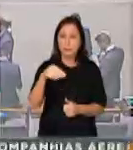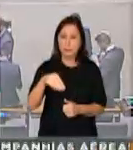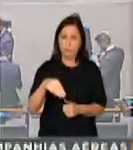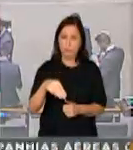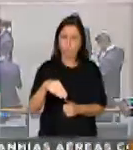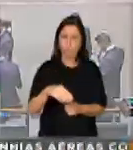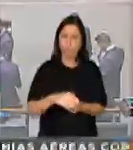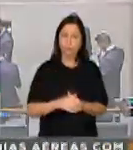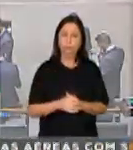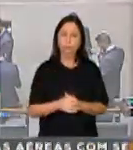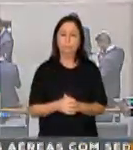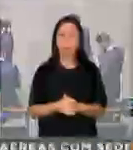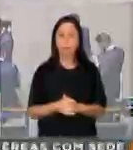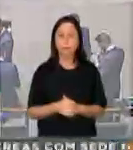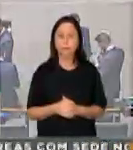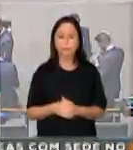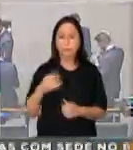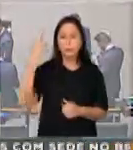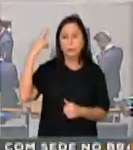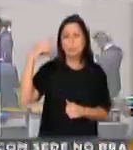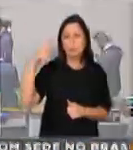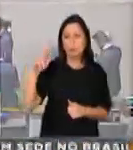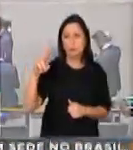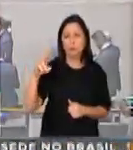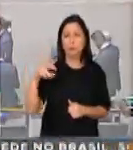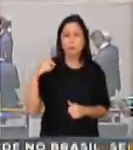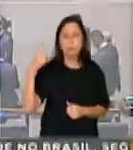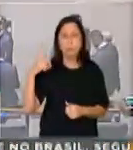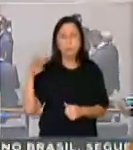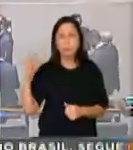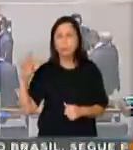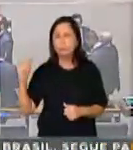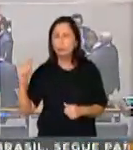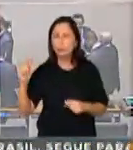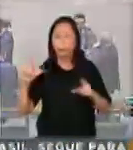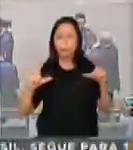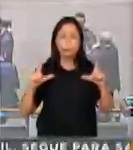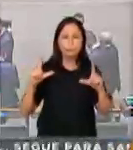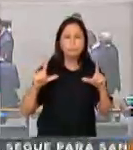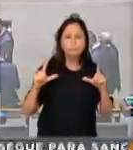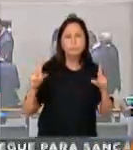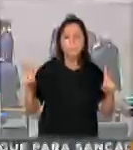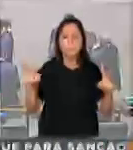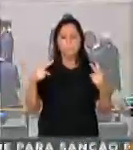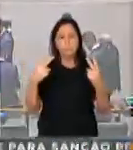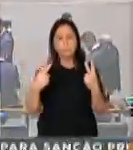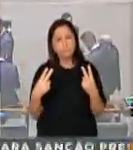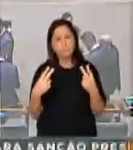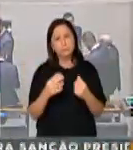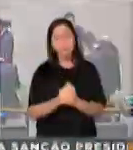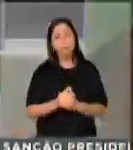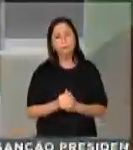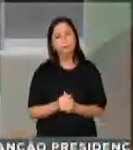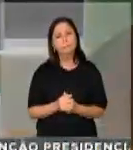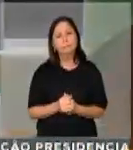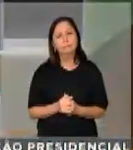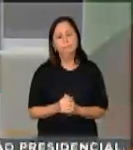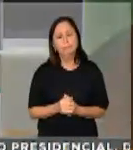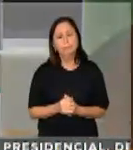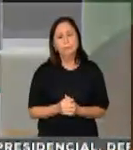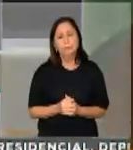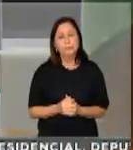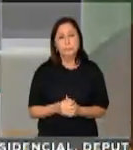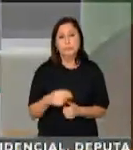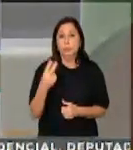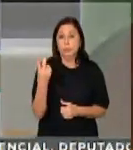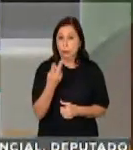Três minutos. Charles, senhores e senhores deputados, telespectadores, senhor presidente, dois registros